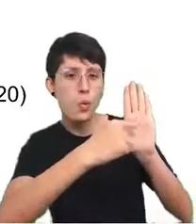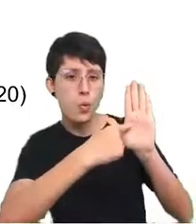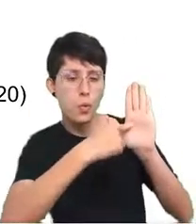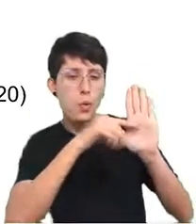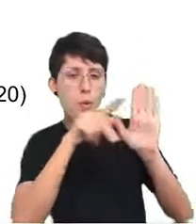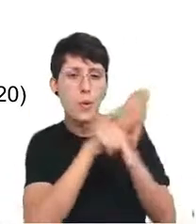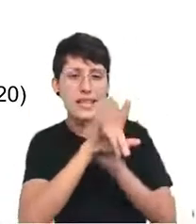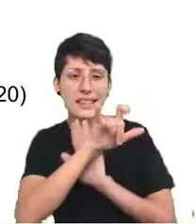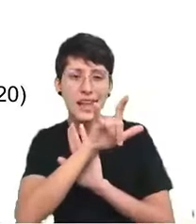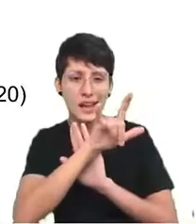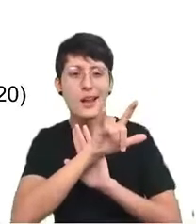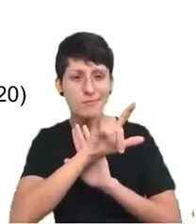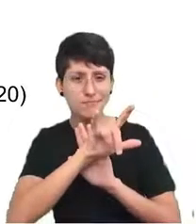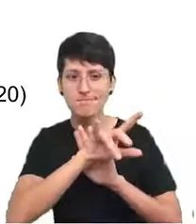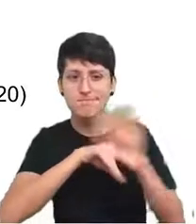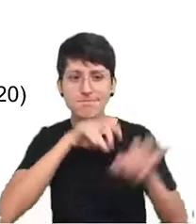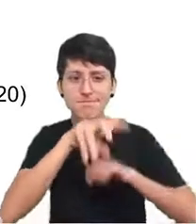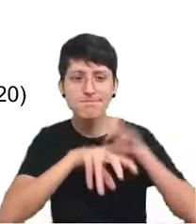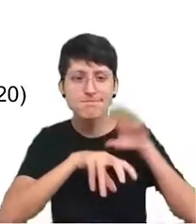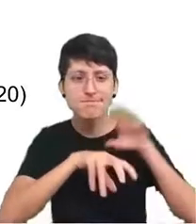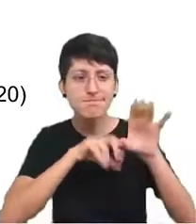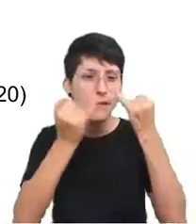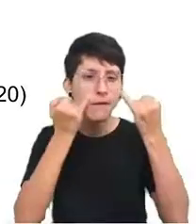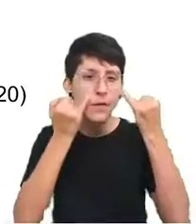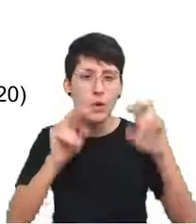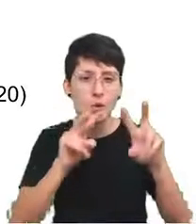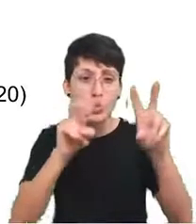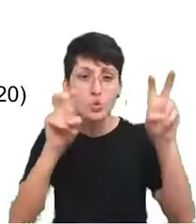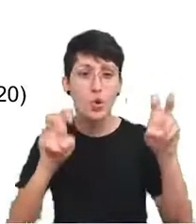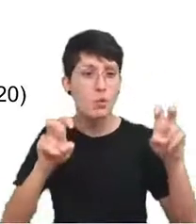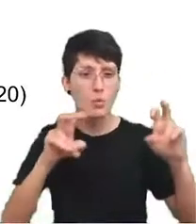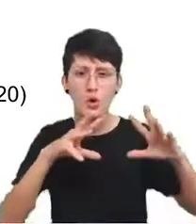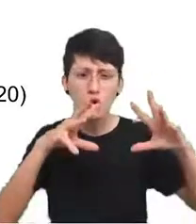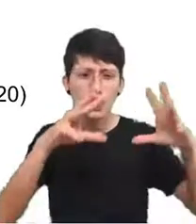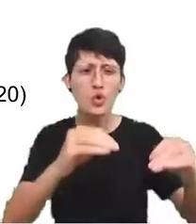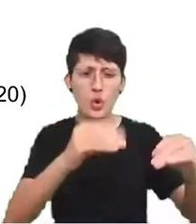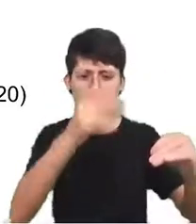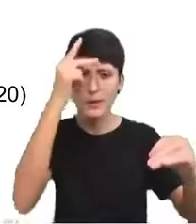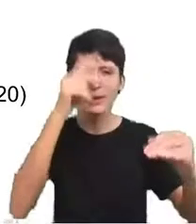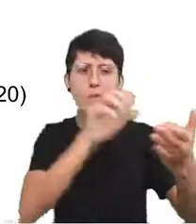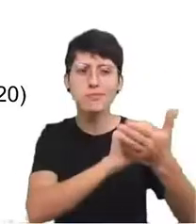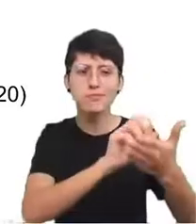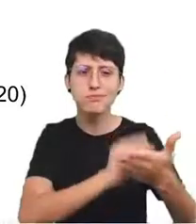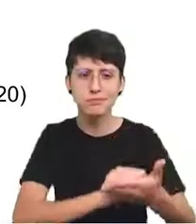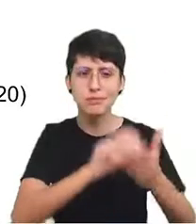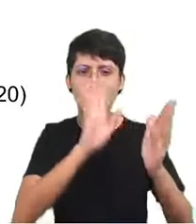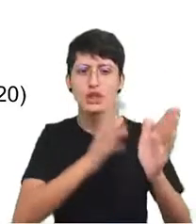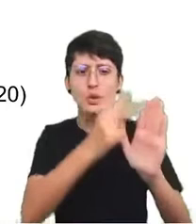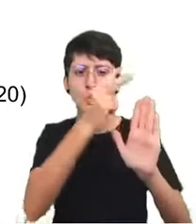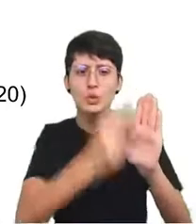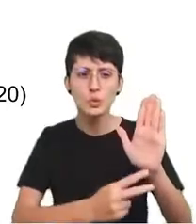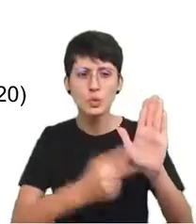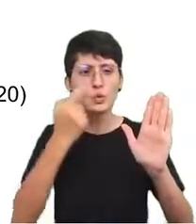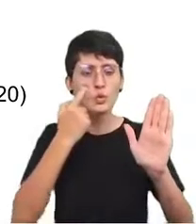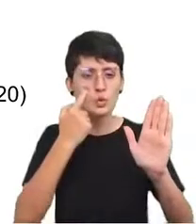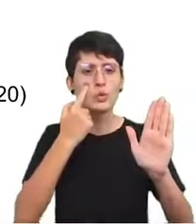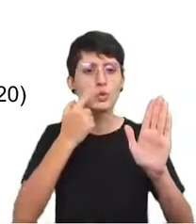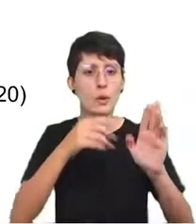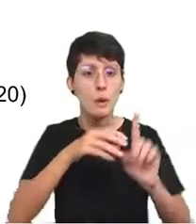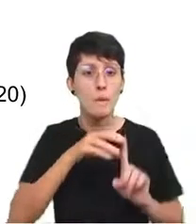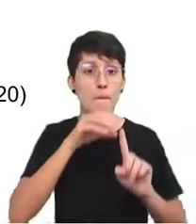especialmente informações sobre todos os usuários que tinham ido aos pontos de atendimento para a COVID.